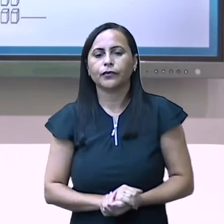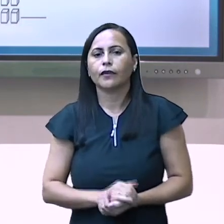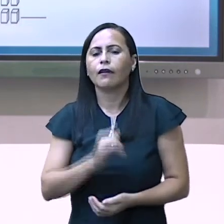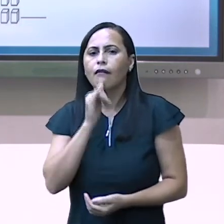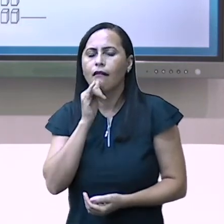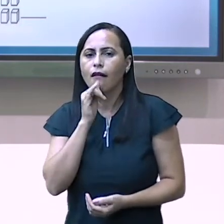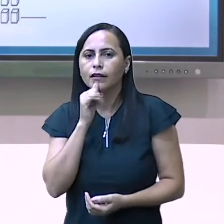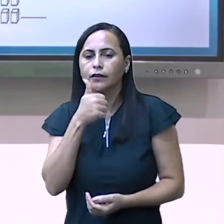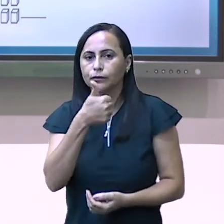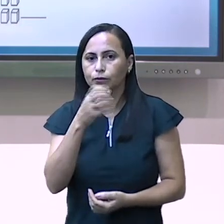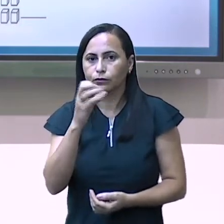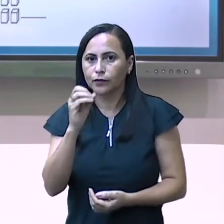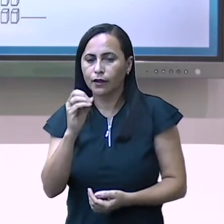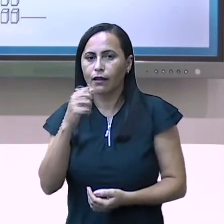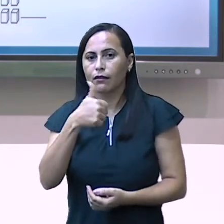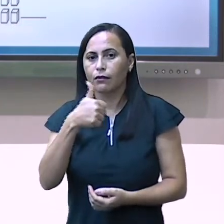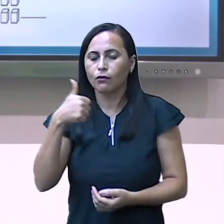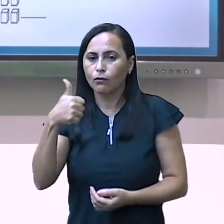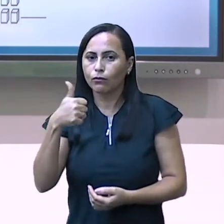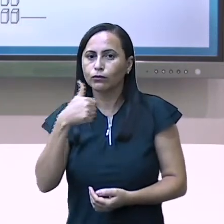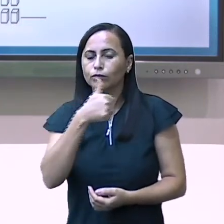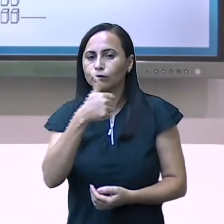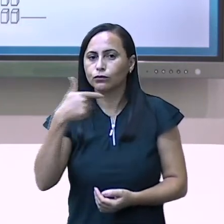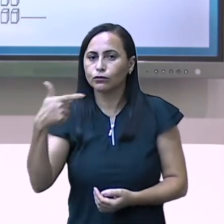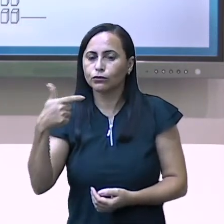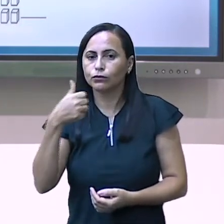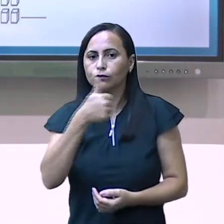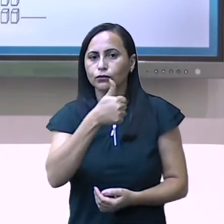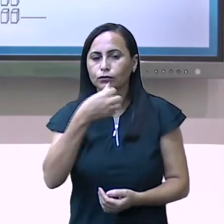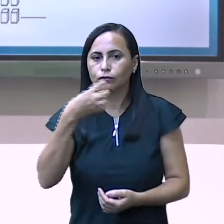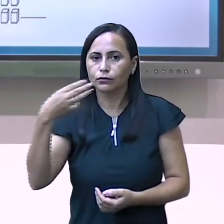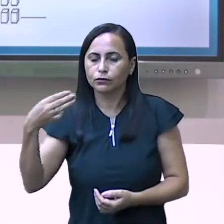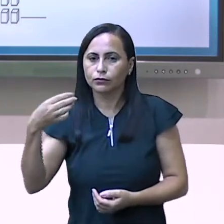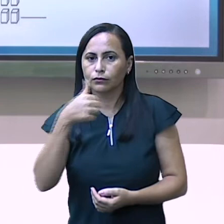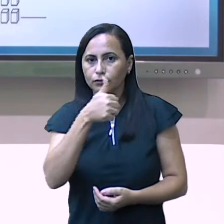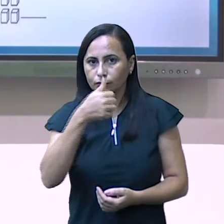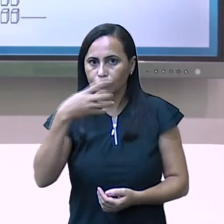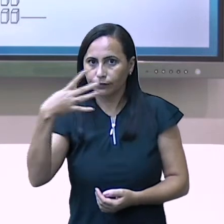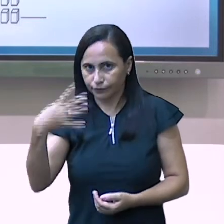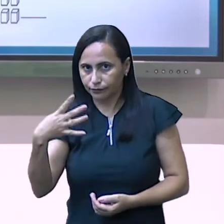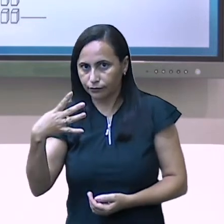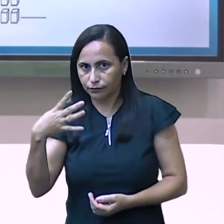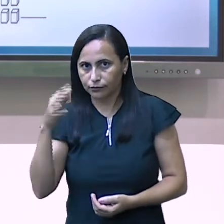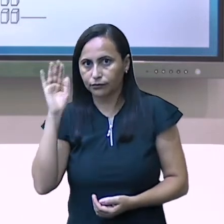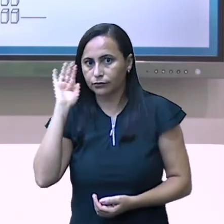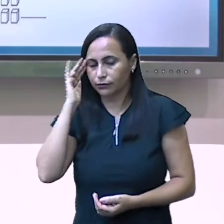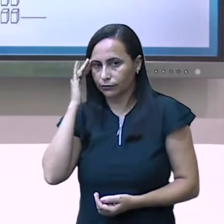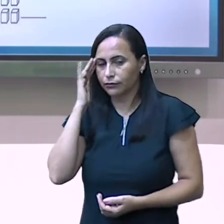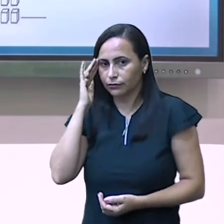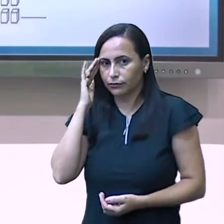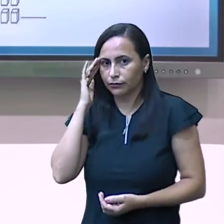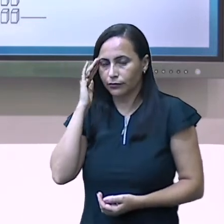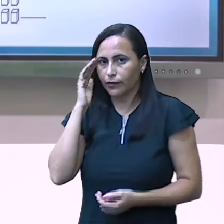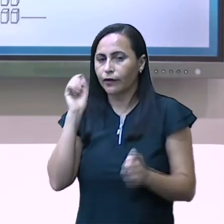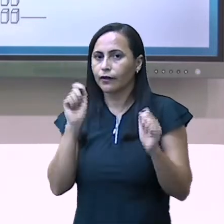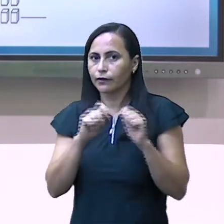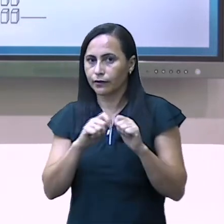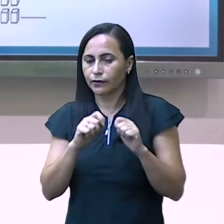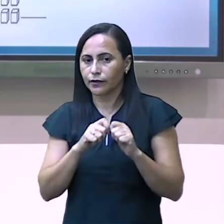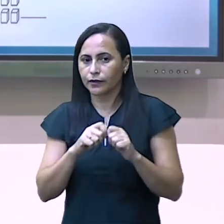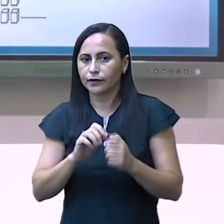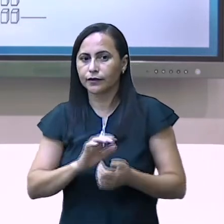treze, quatorze. Ok? Então, para realizar